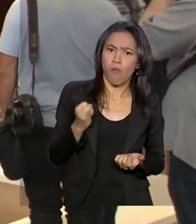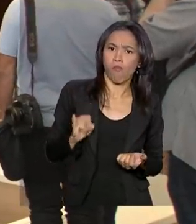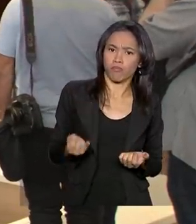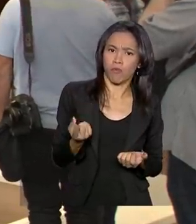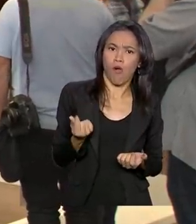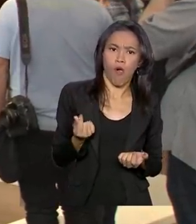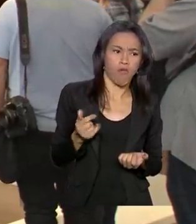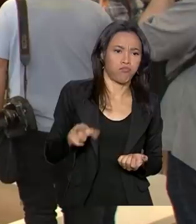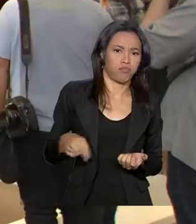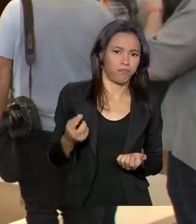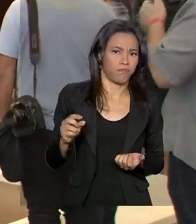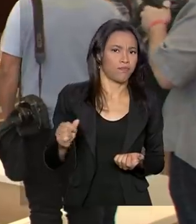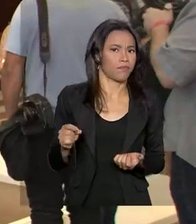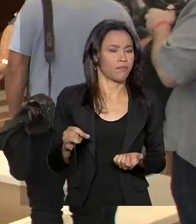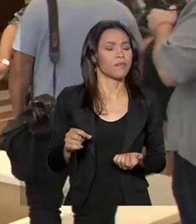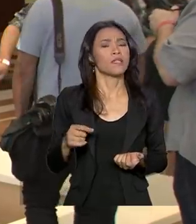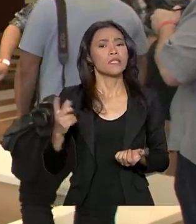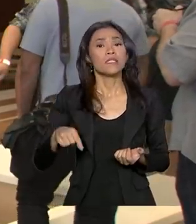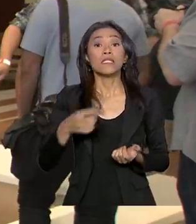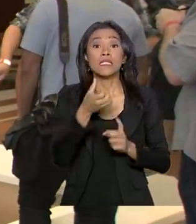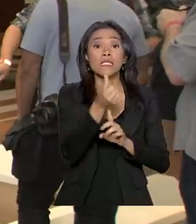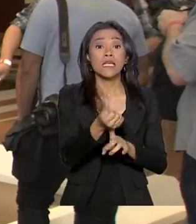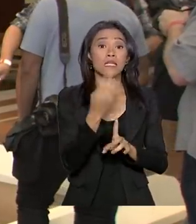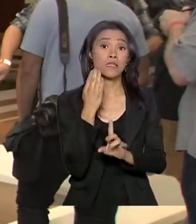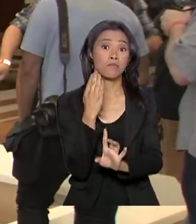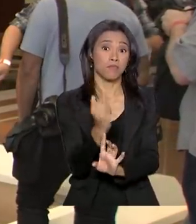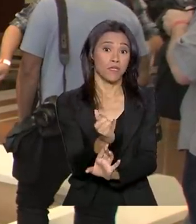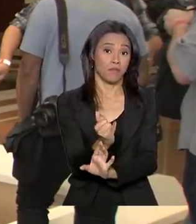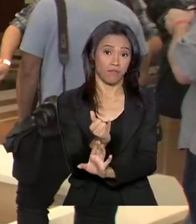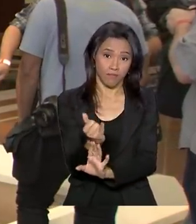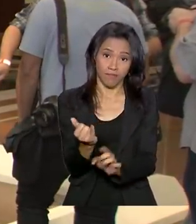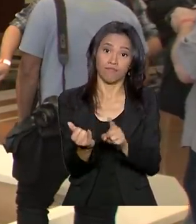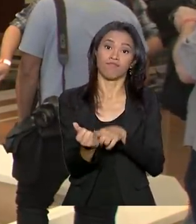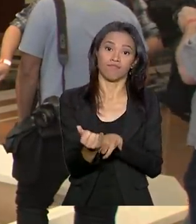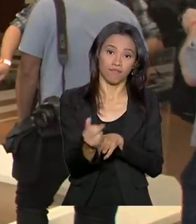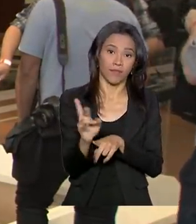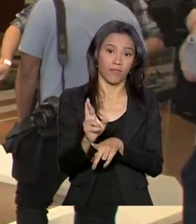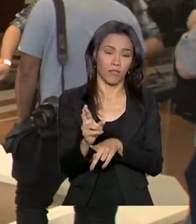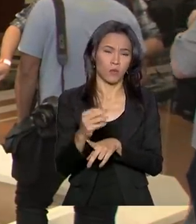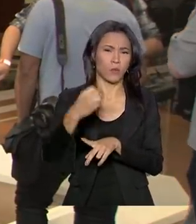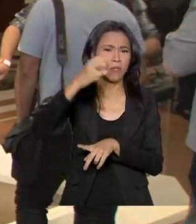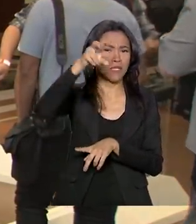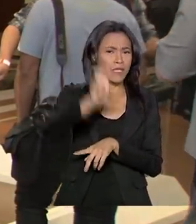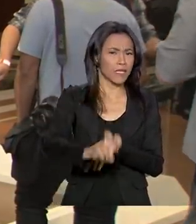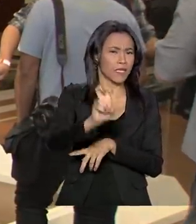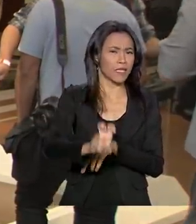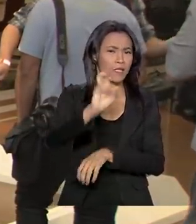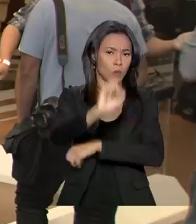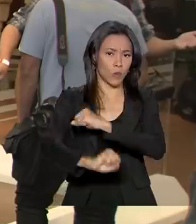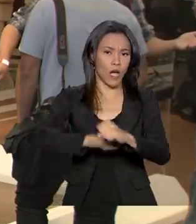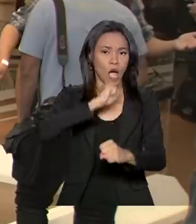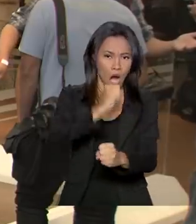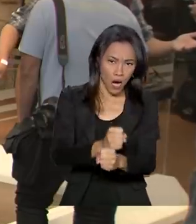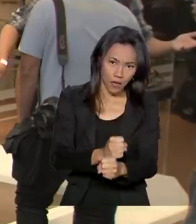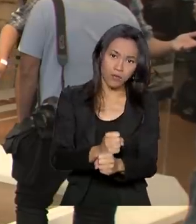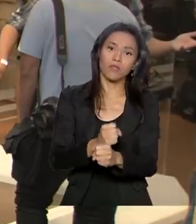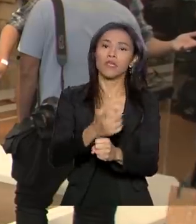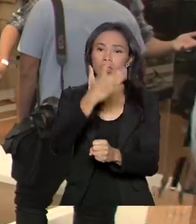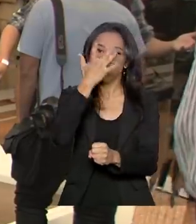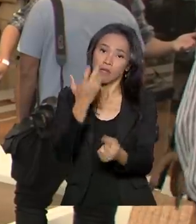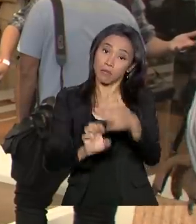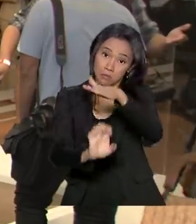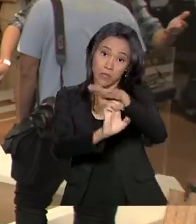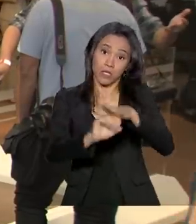previsto para cerca de 6 bilhões de reais a partir do quinto ano de exploração desse serviço.